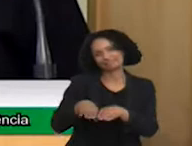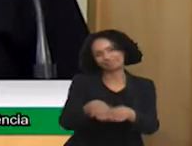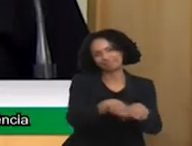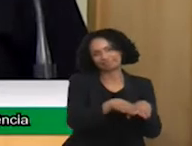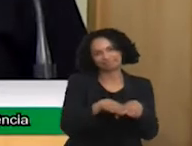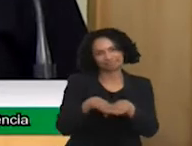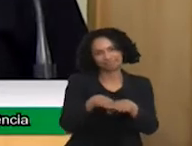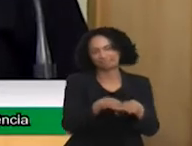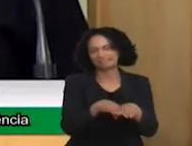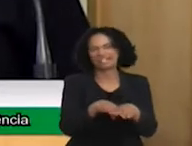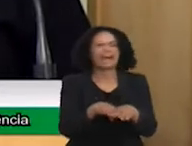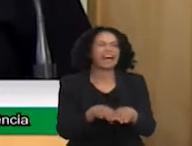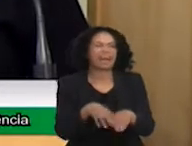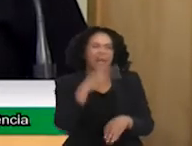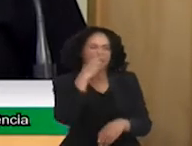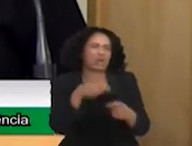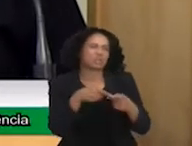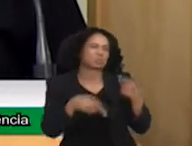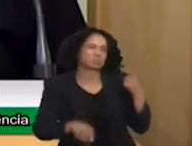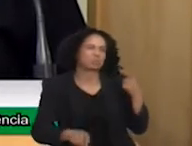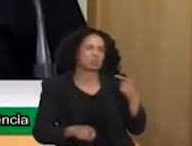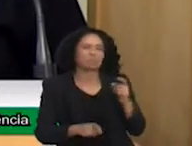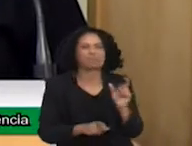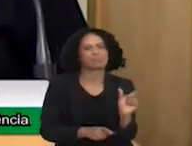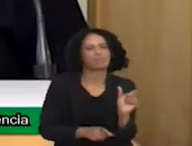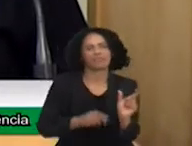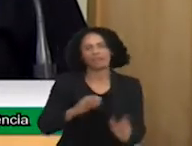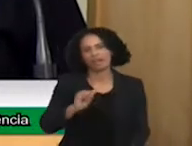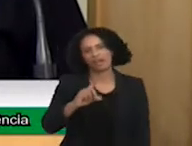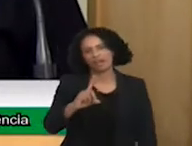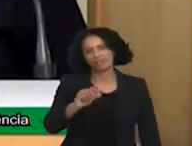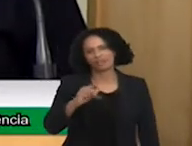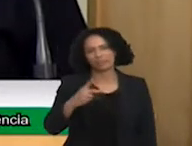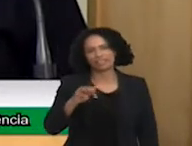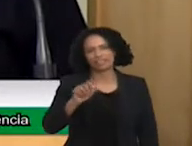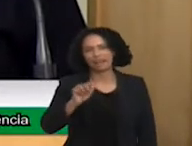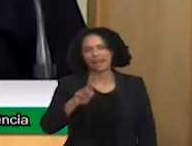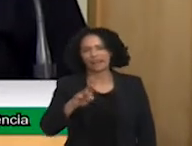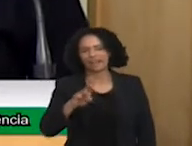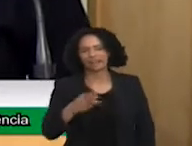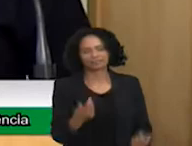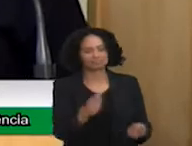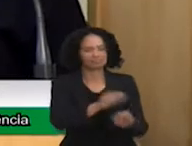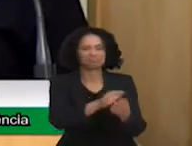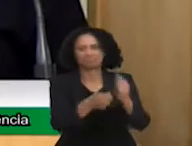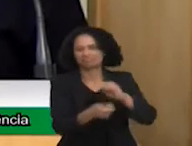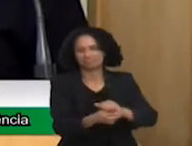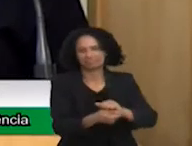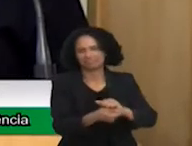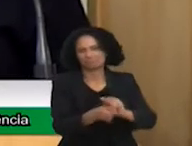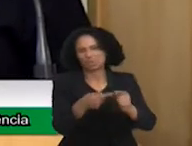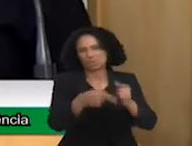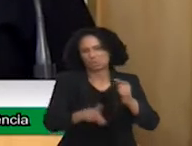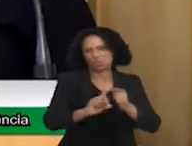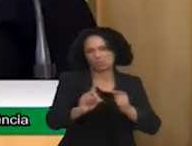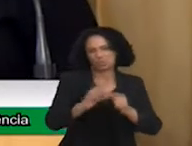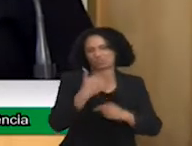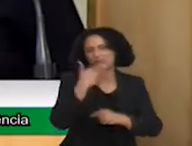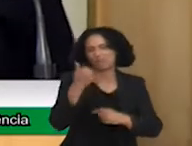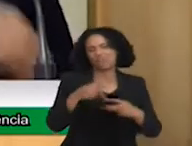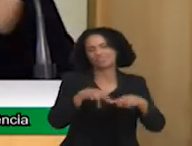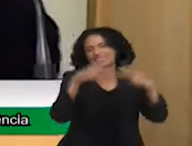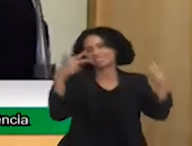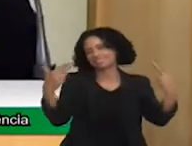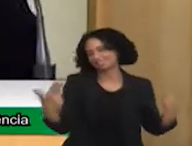adaptação. Não proíbam, porque é crime negar adaptação razoável. É